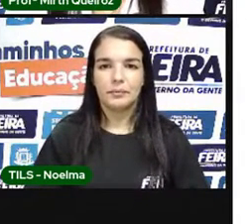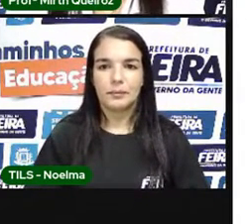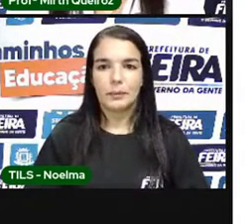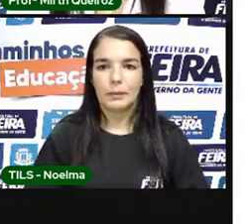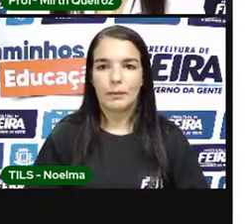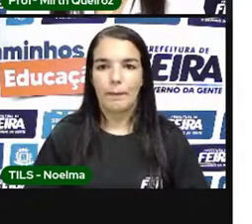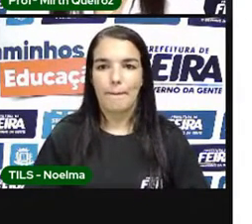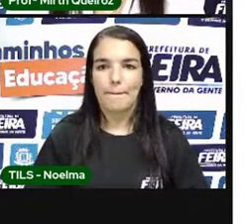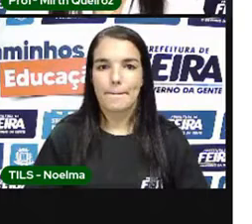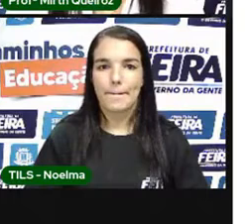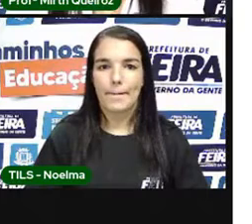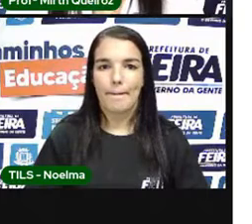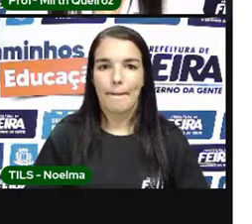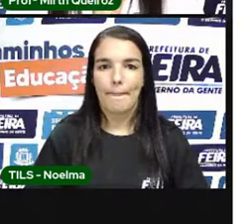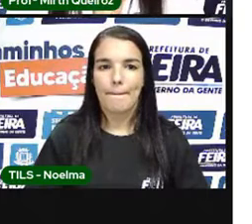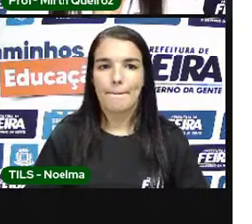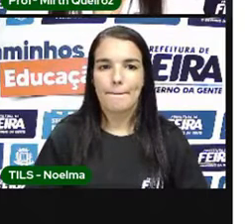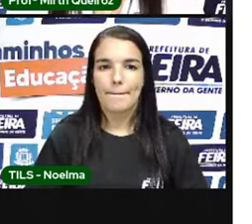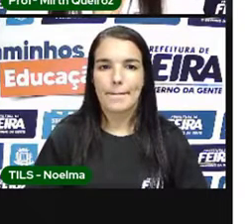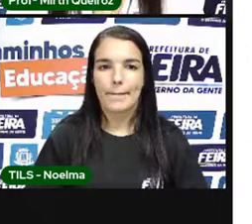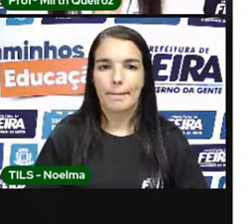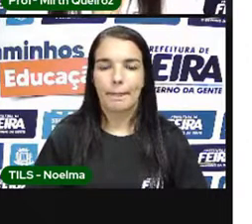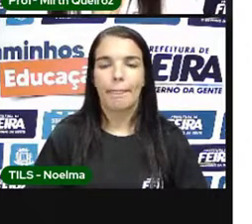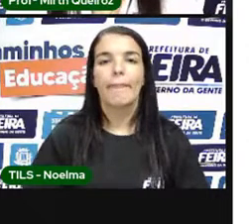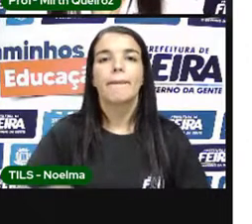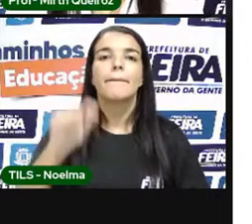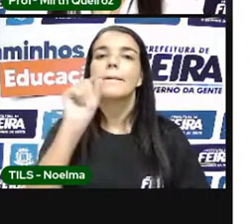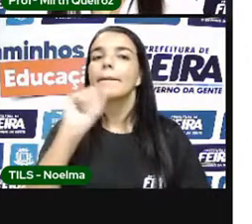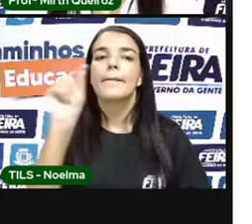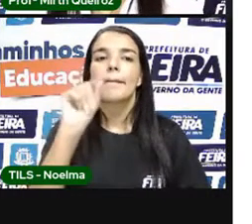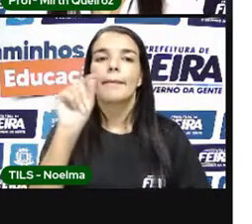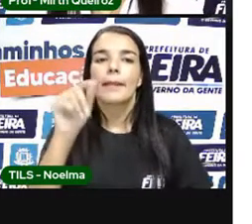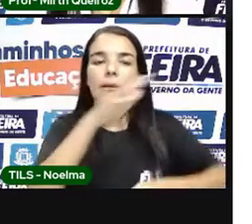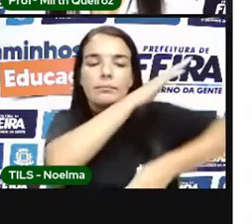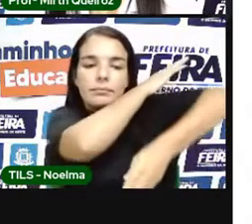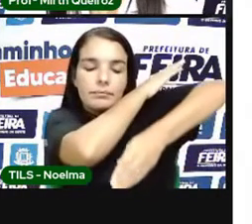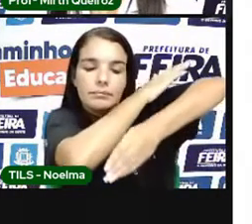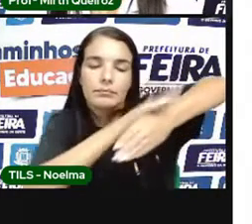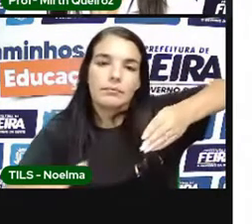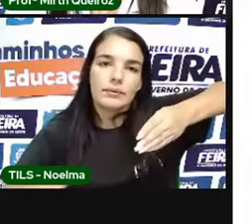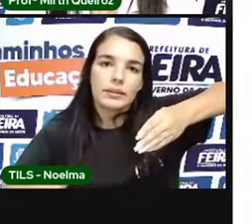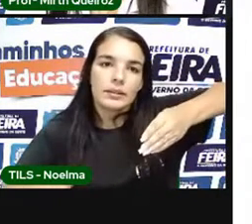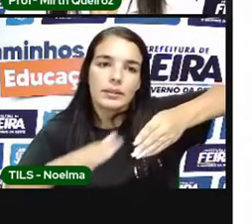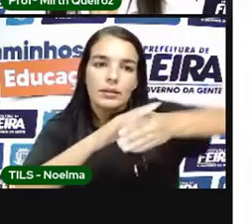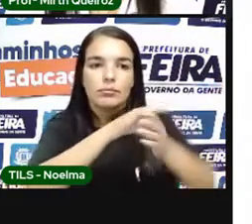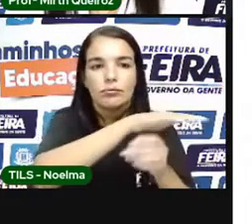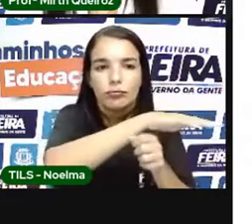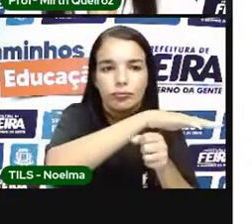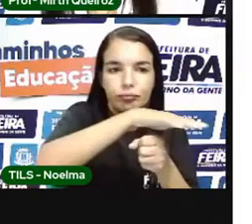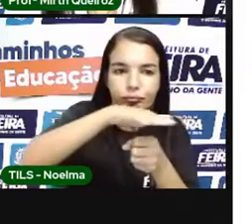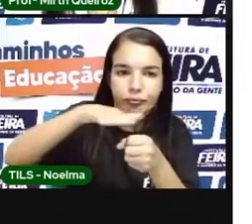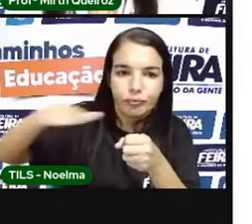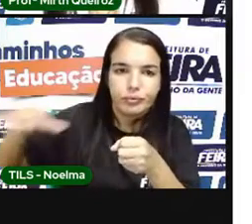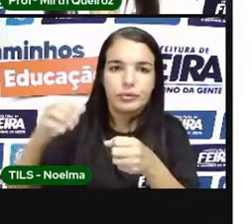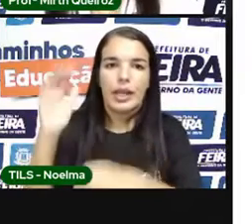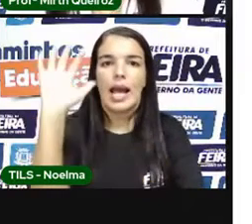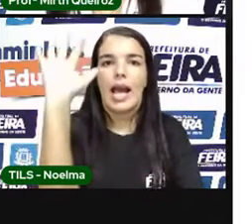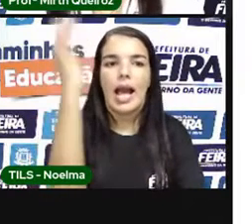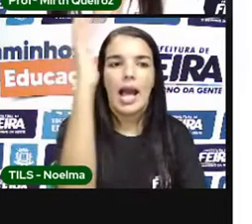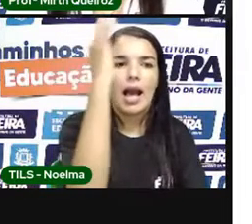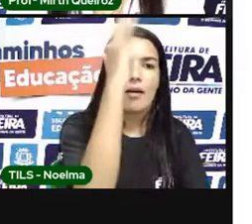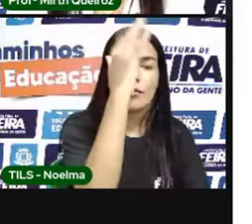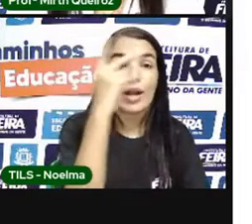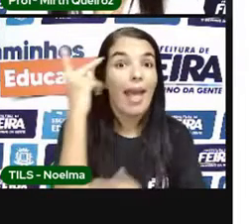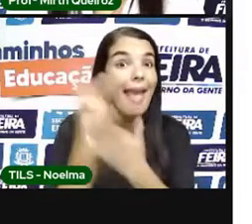Desmatamento Com corte Ilegal De árvores Para comercialização De madeira Que é o que a gente Vê lá na Amazônia Está havendo